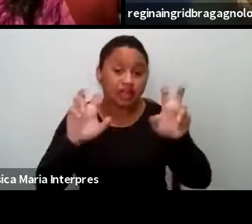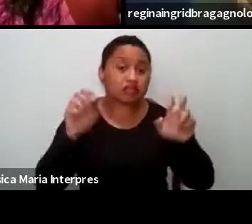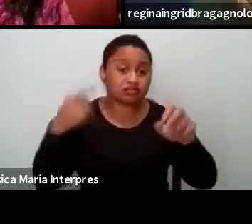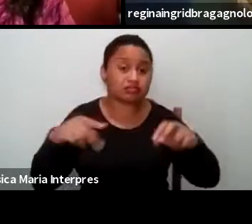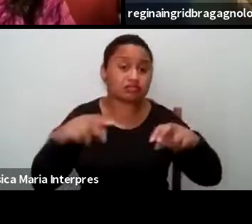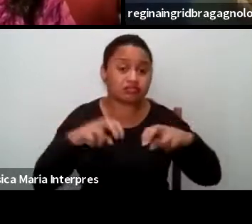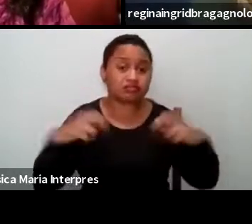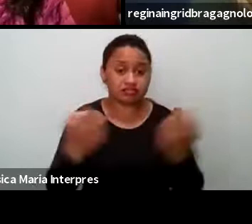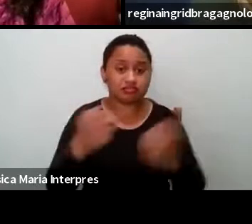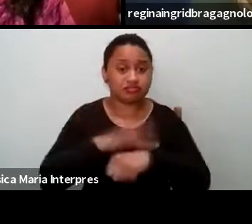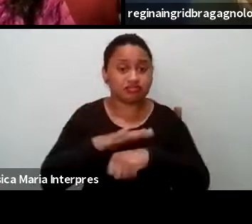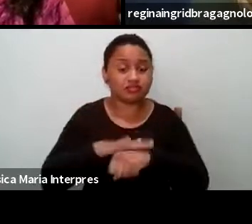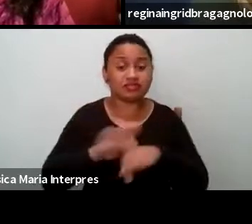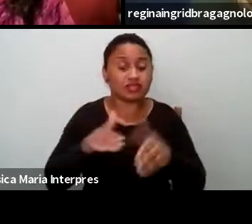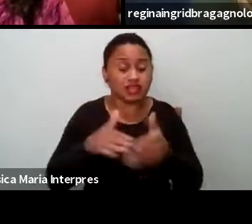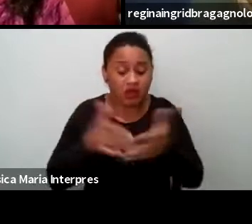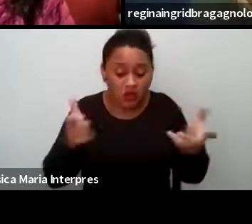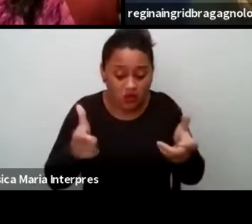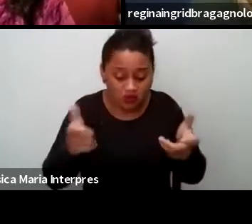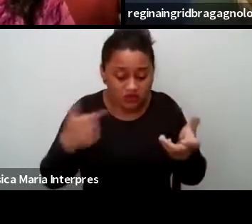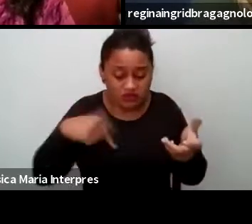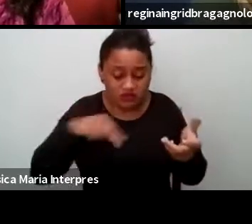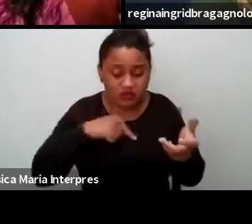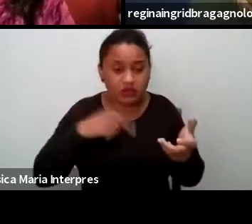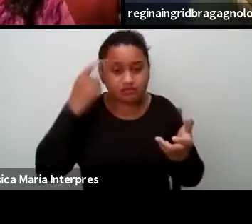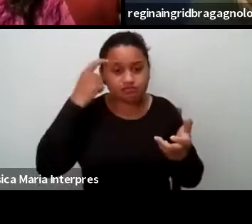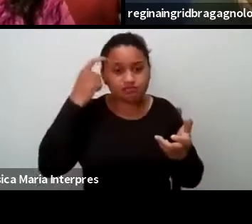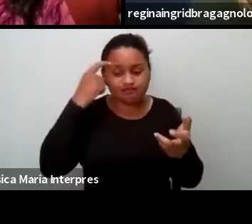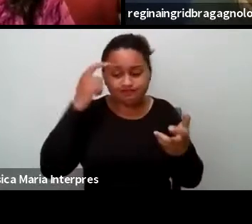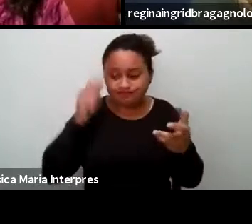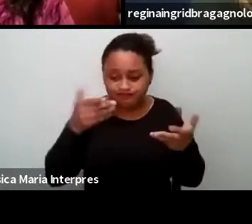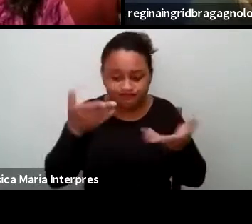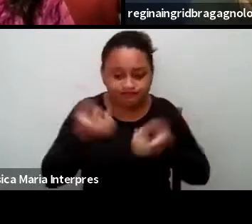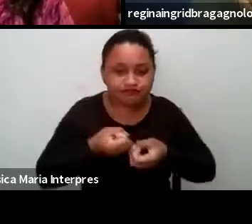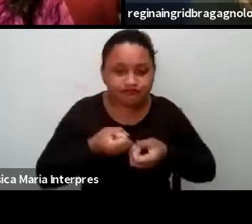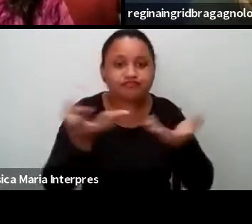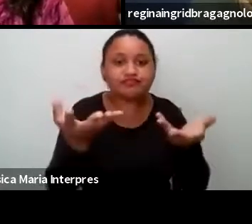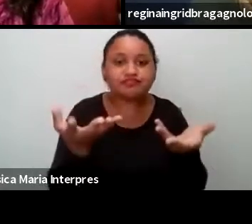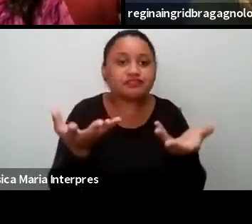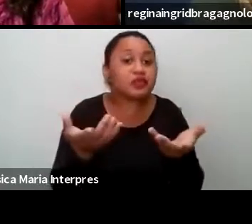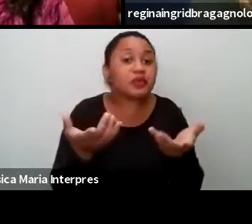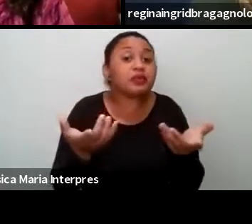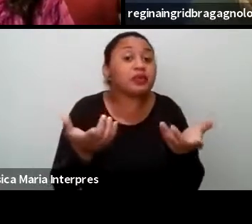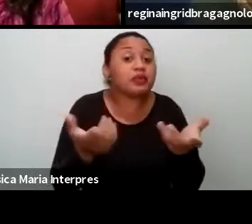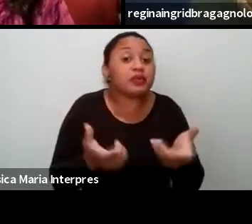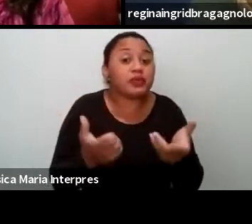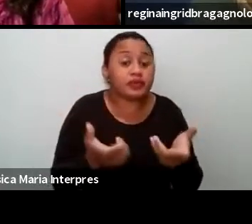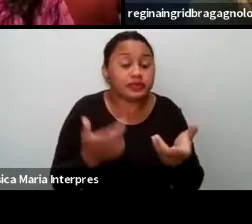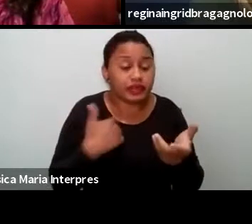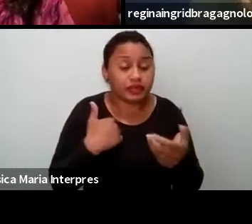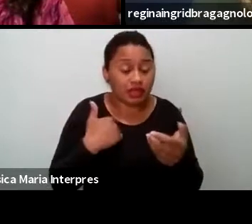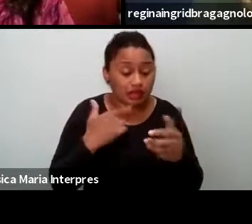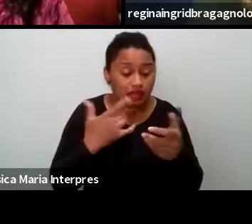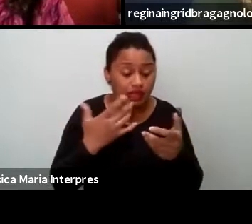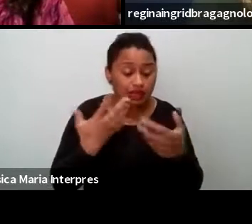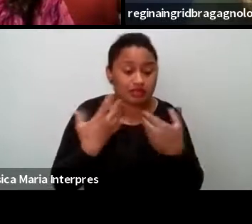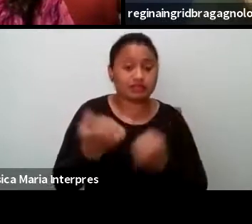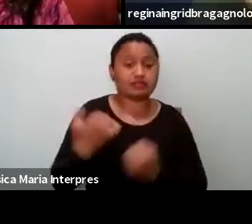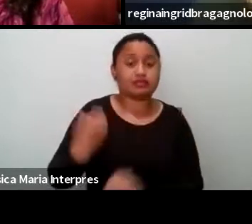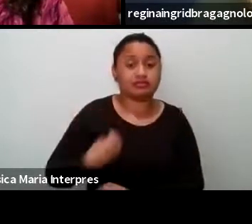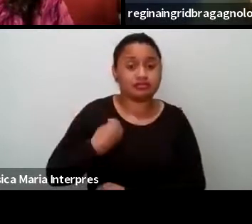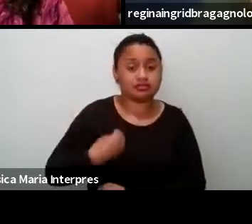é até onde a gente vai levar o nosso pensamento? Então, até onde a gente vai permitir que essa existência interfere nesse